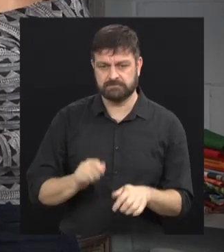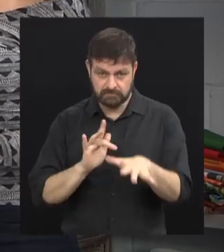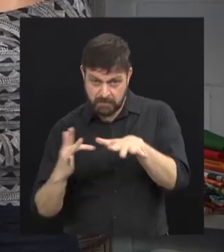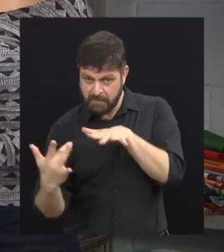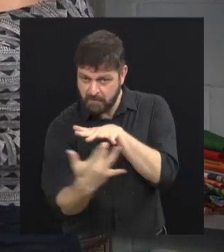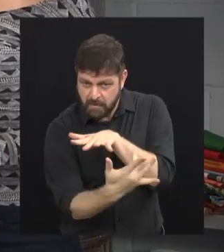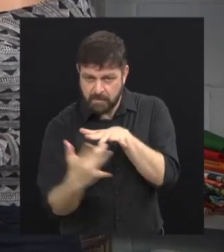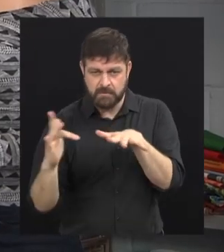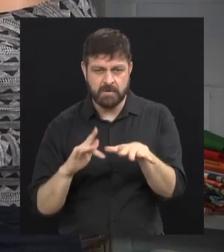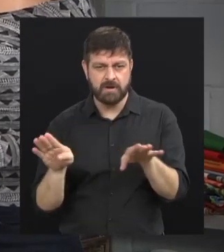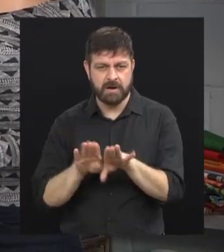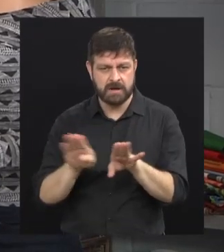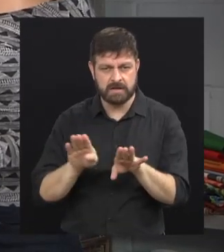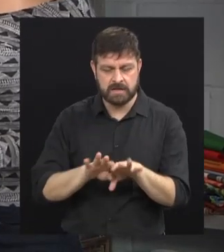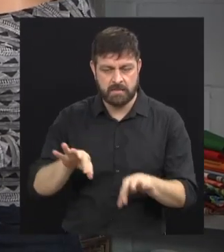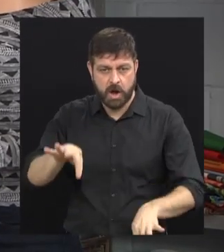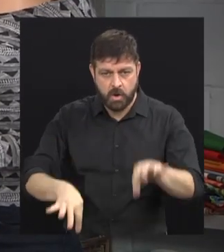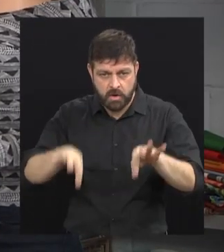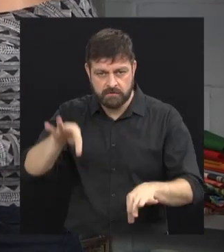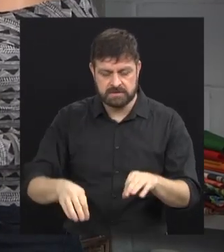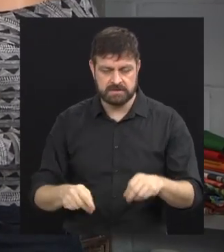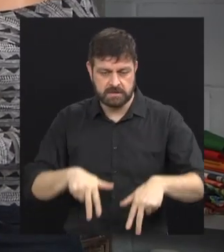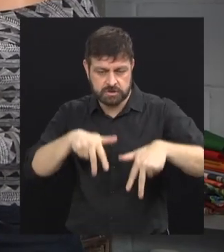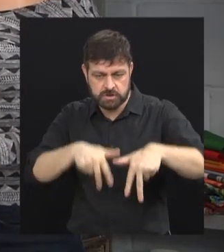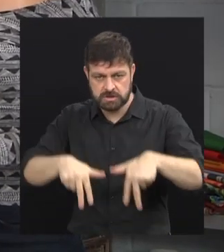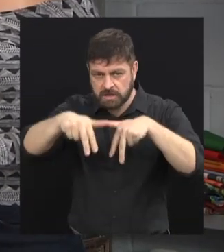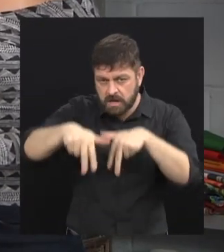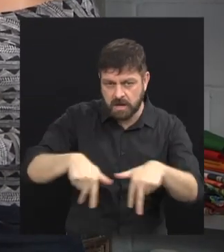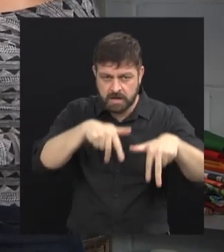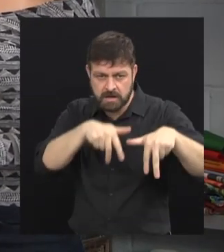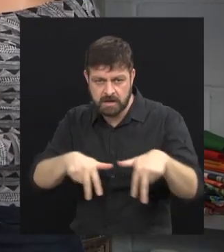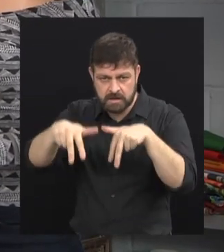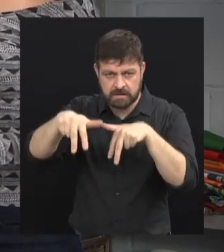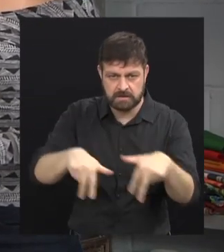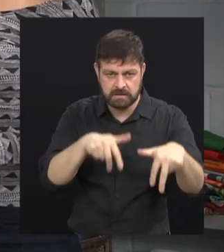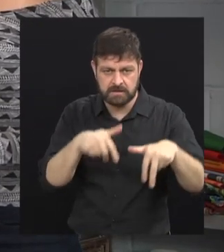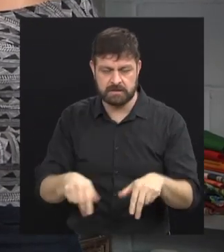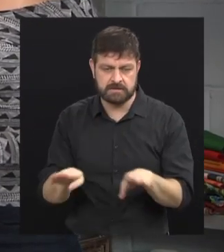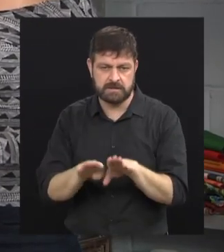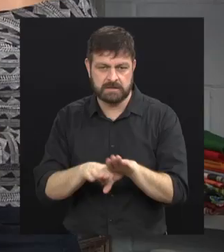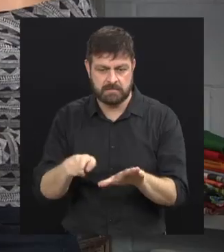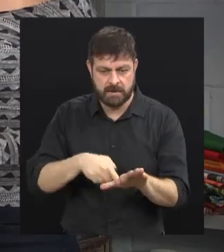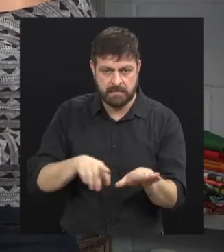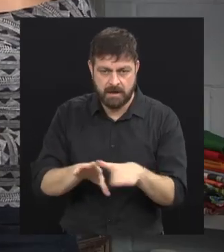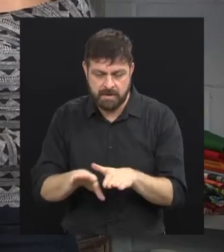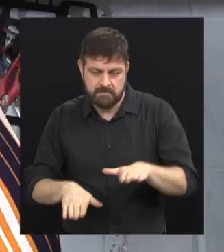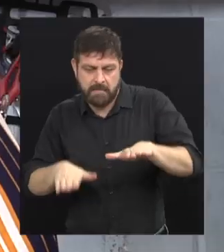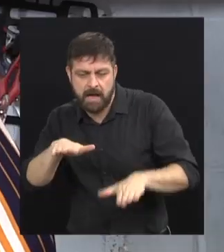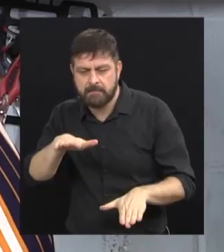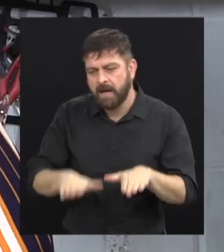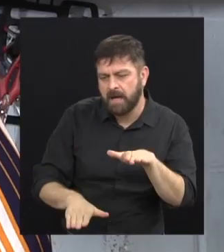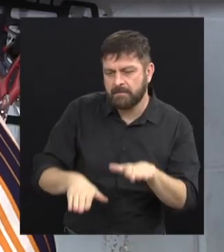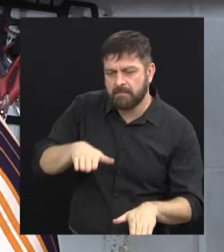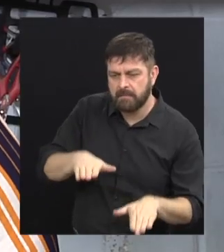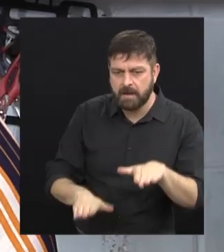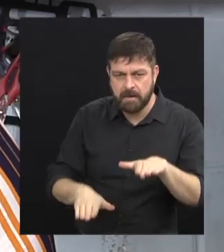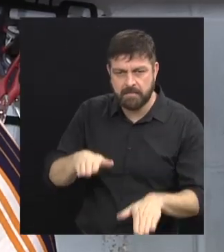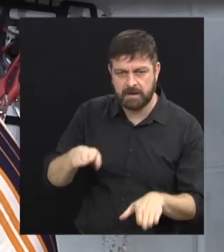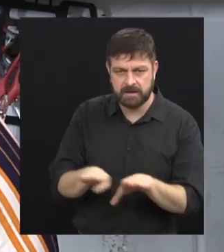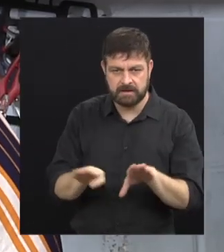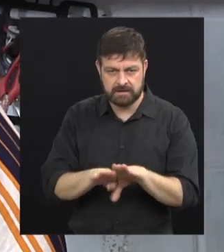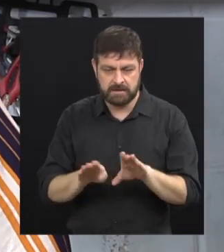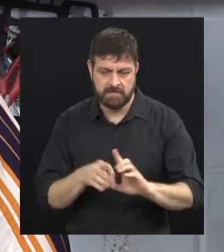multimídia. Temos a oficina de hip-hop, sapateado, dança,